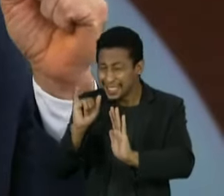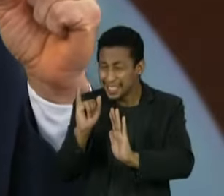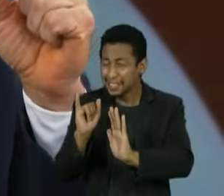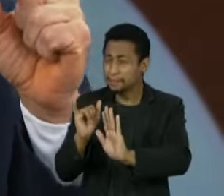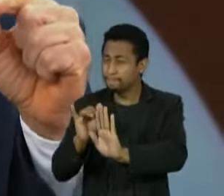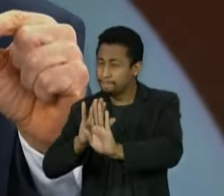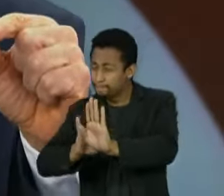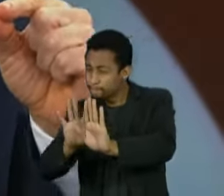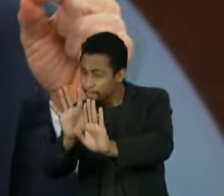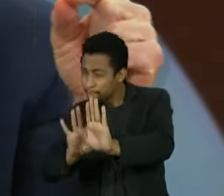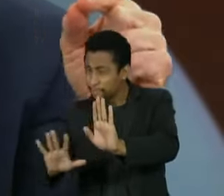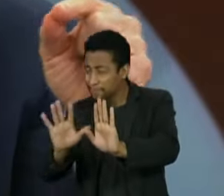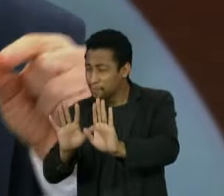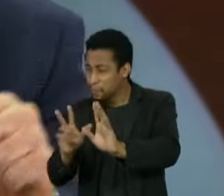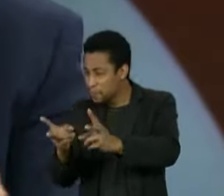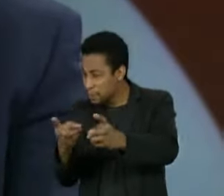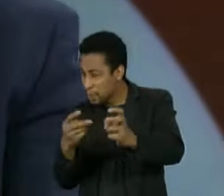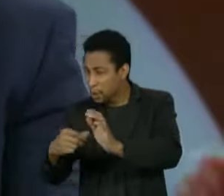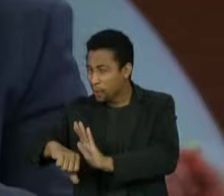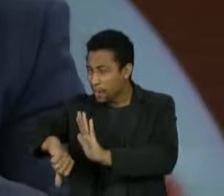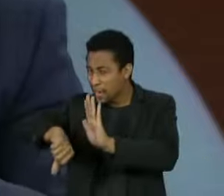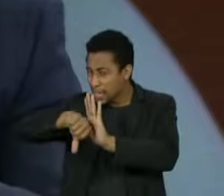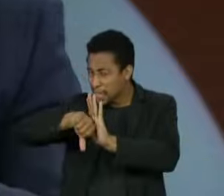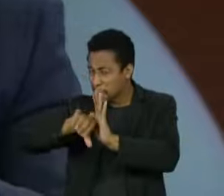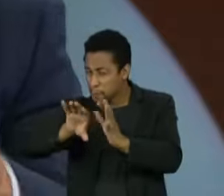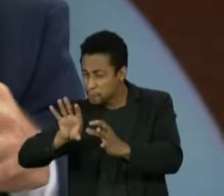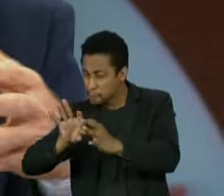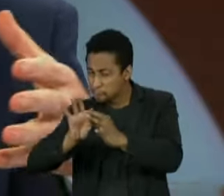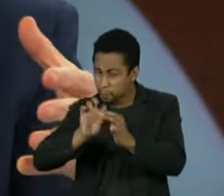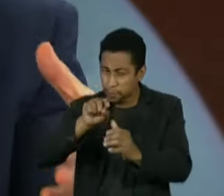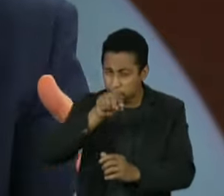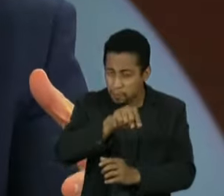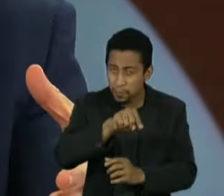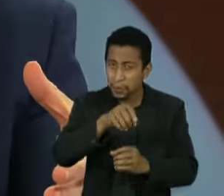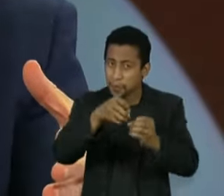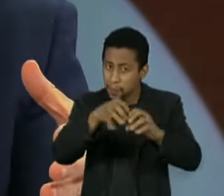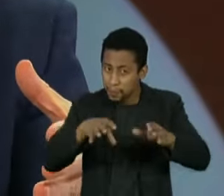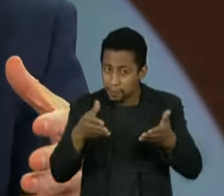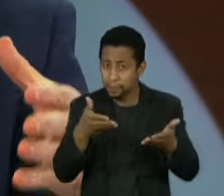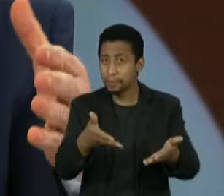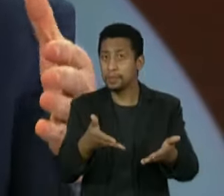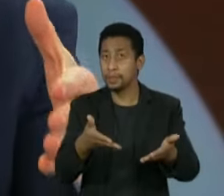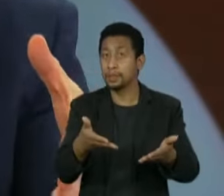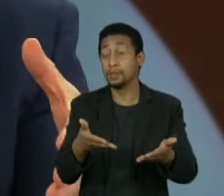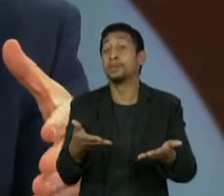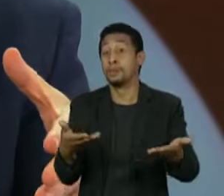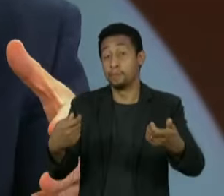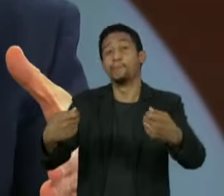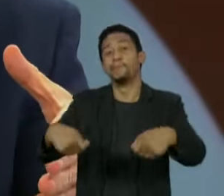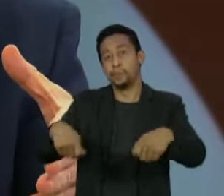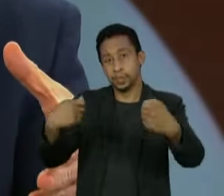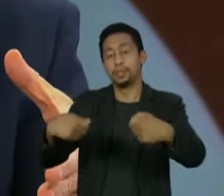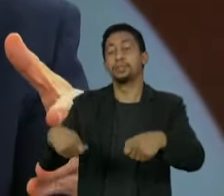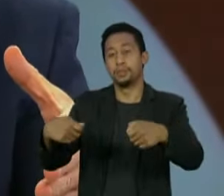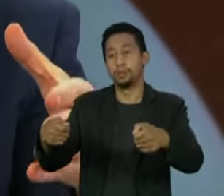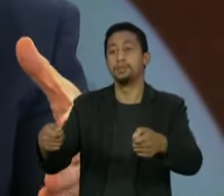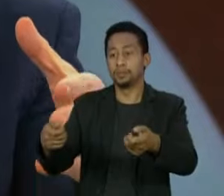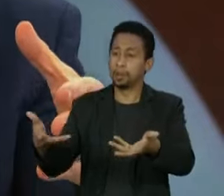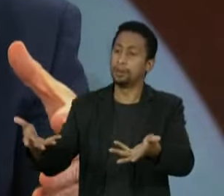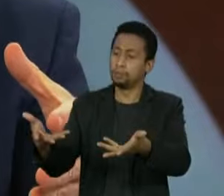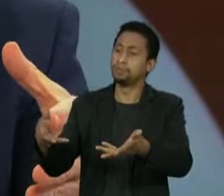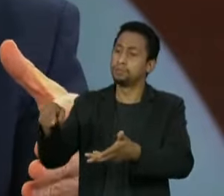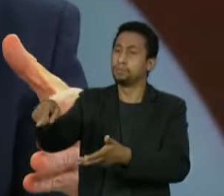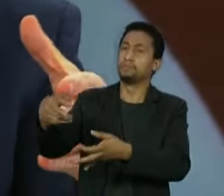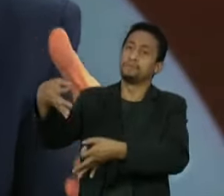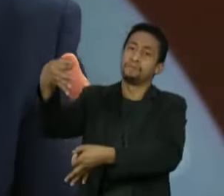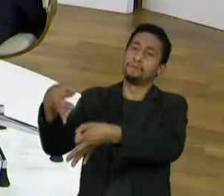caracteriza um crime, seja ele conexos ao principal, tem que ser levado, essas pessoas têm